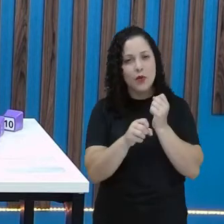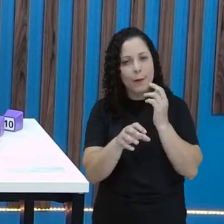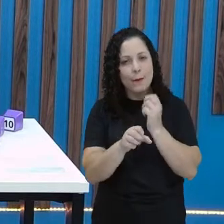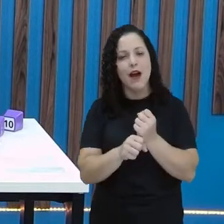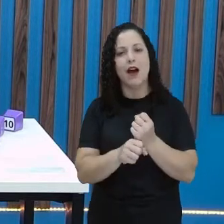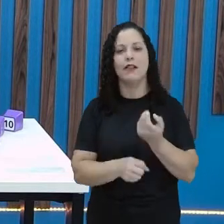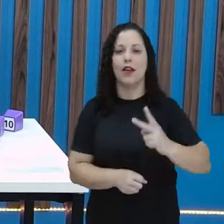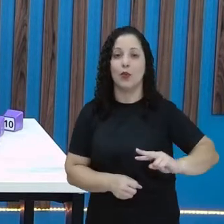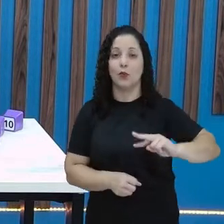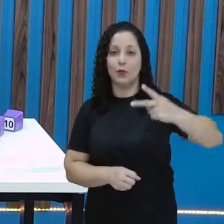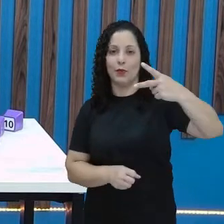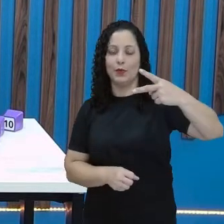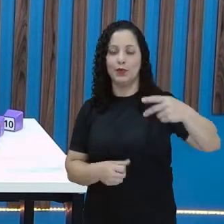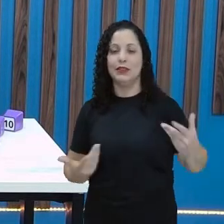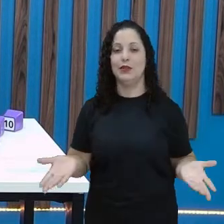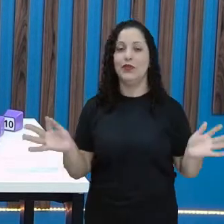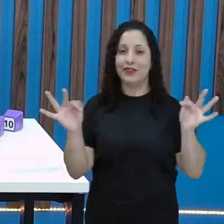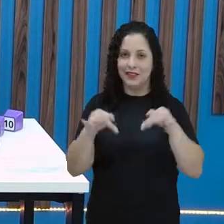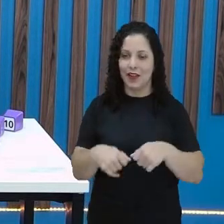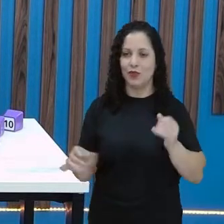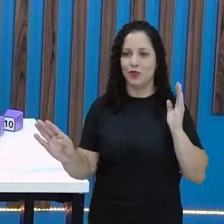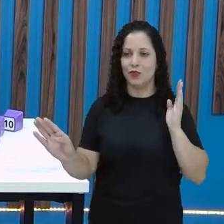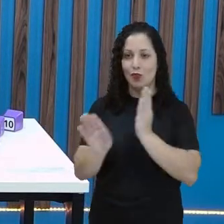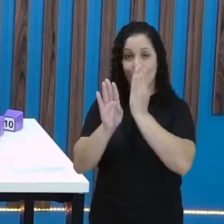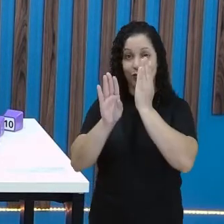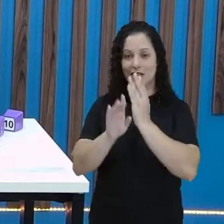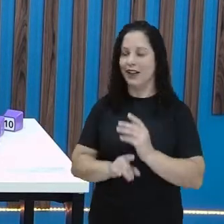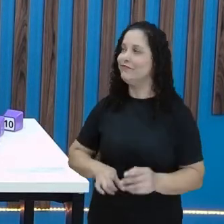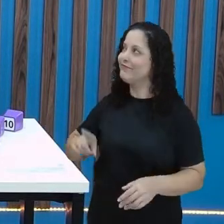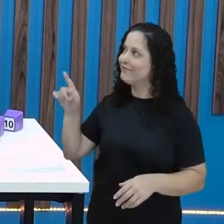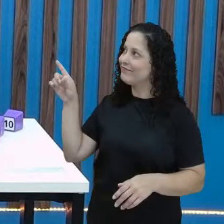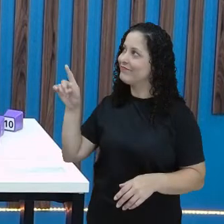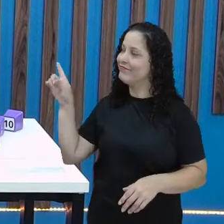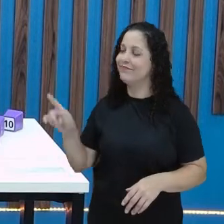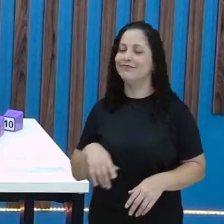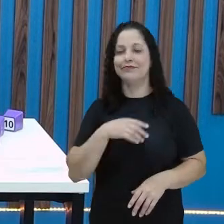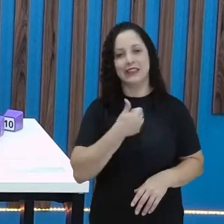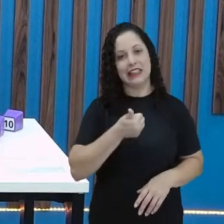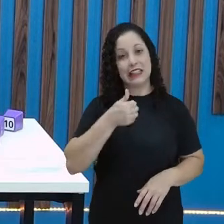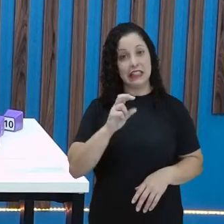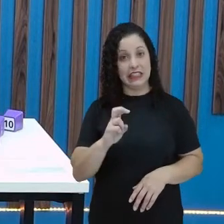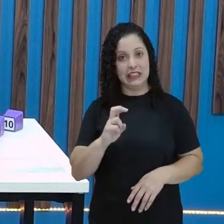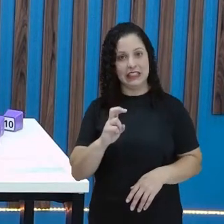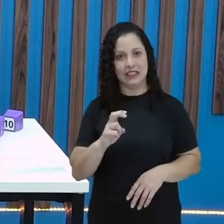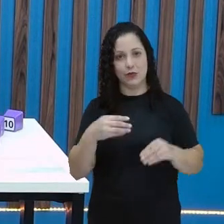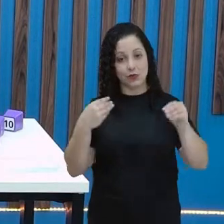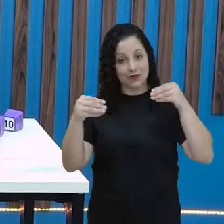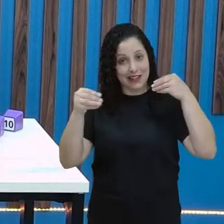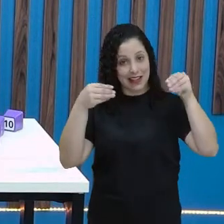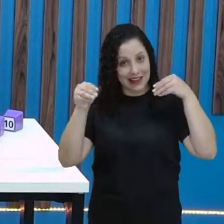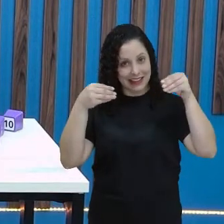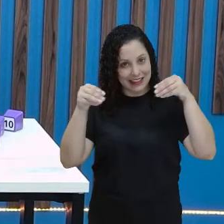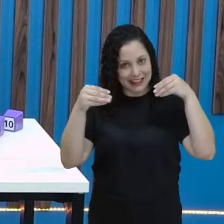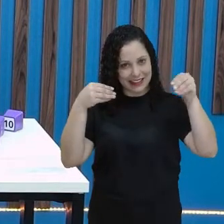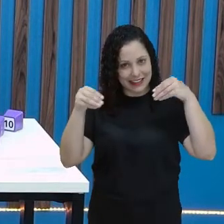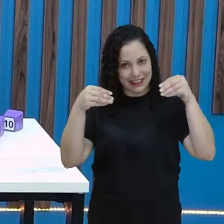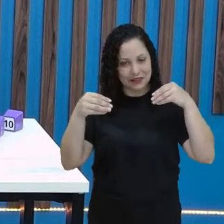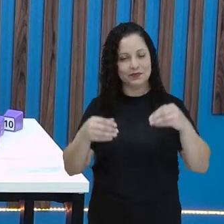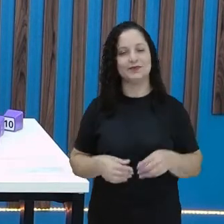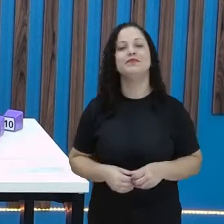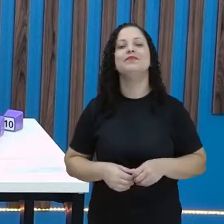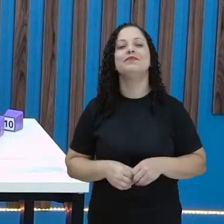com dobro. E aí, no final, a gente descobriu que ficou quinze. Doze, treze, quatorze,